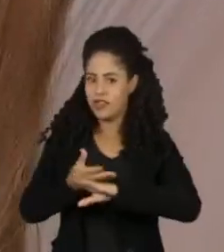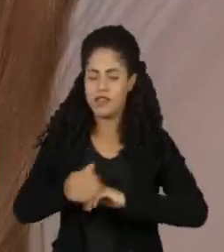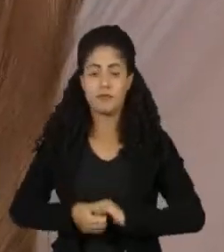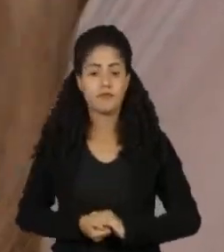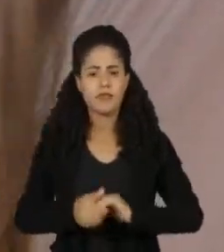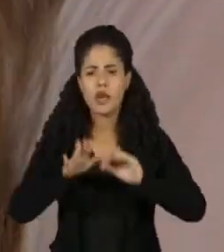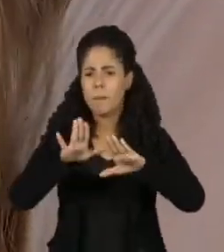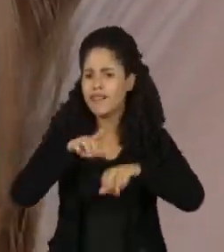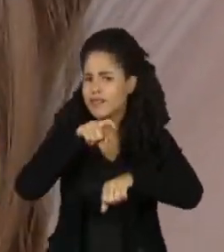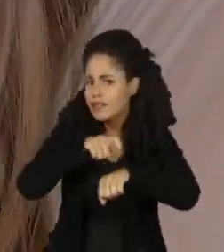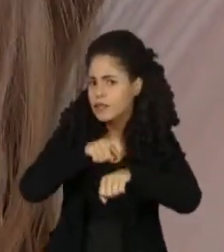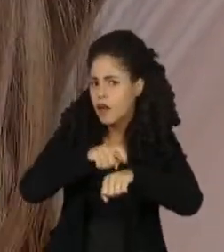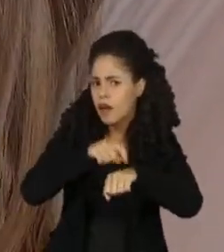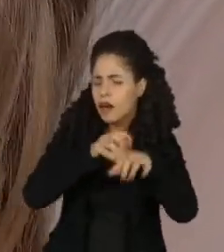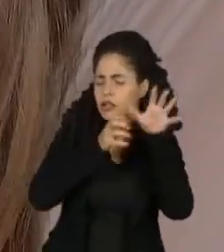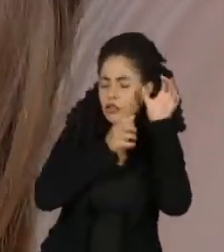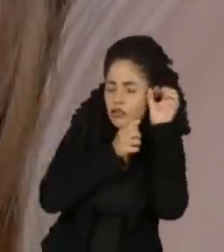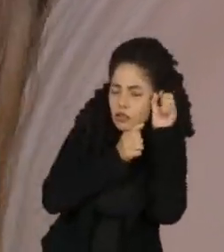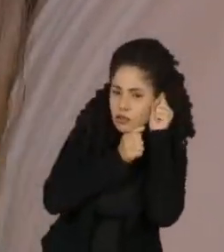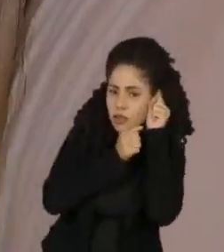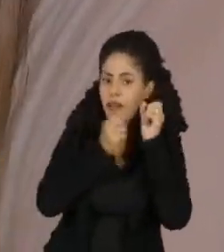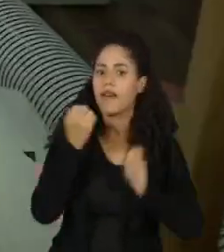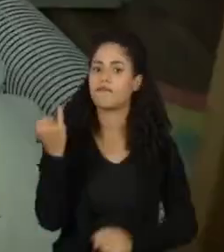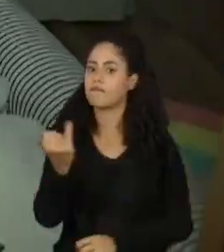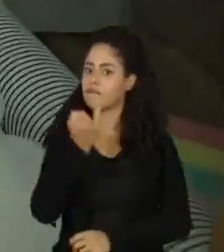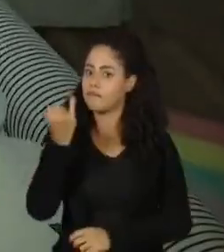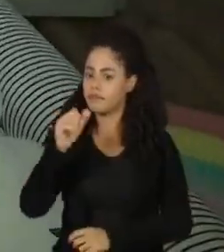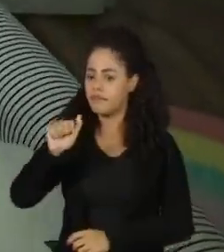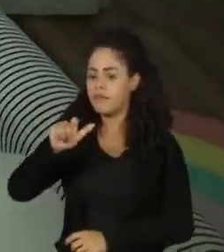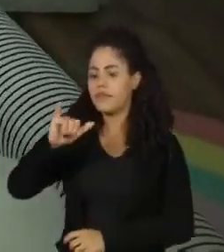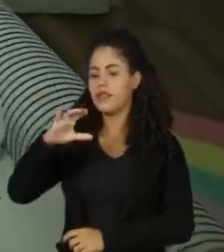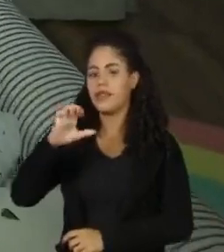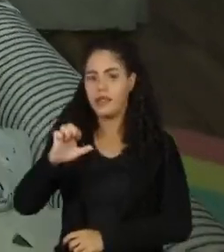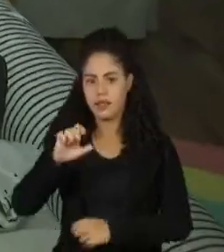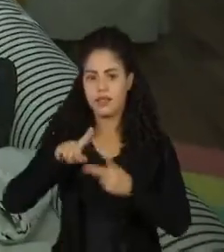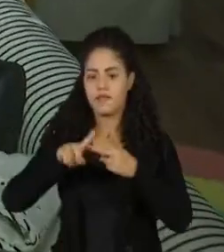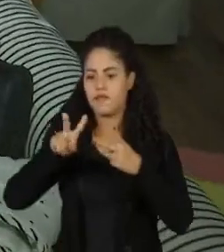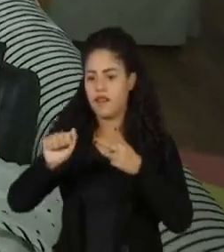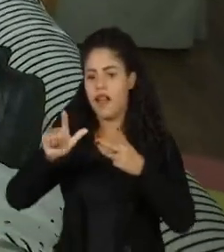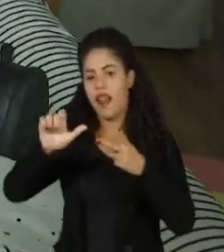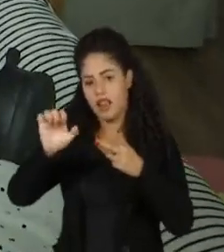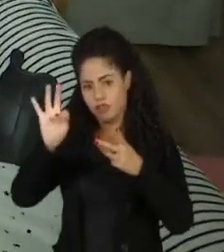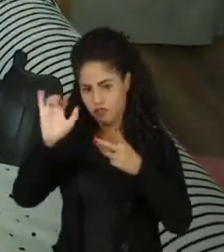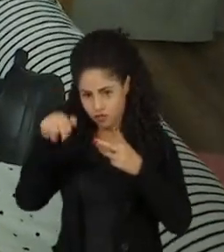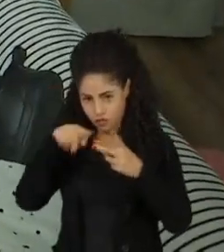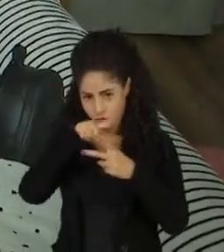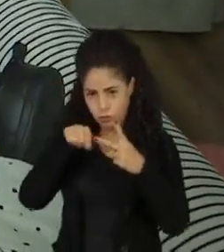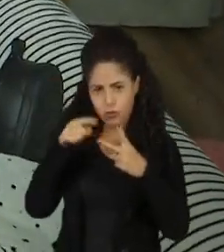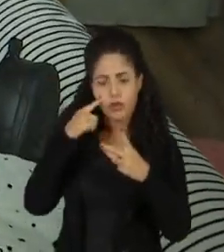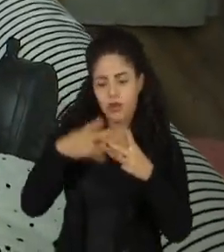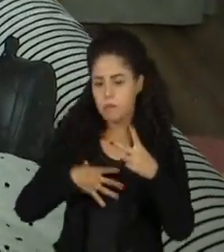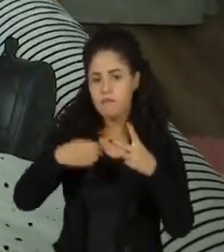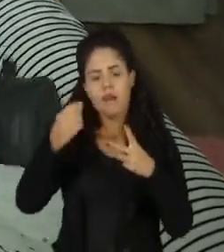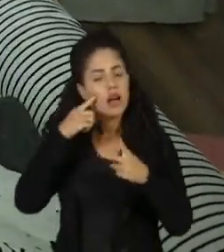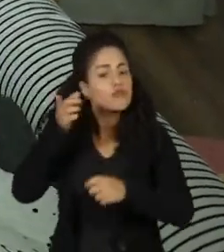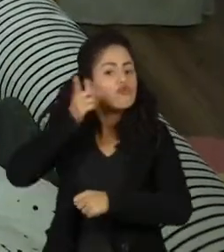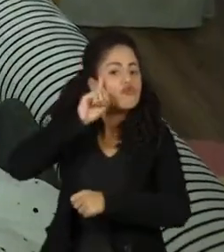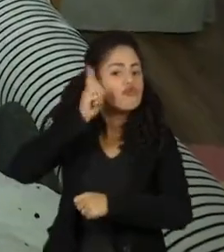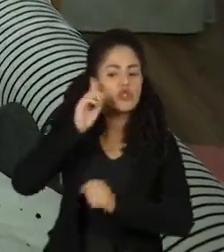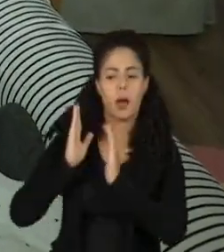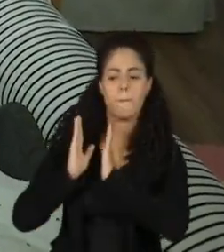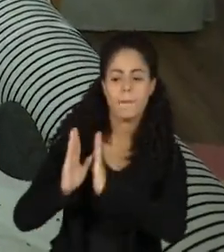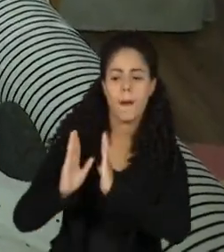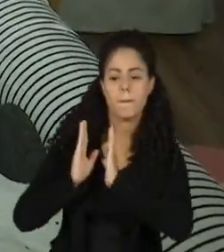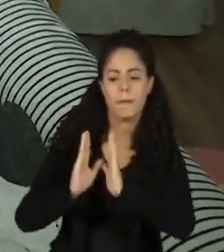Mas a hora de dormir é sagrada. A Alice e Valentim, desde bebês, têm uma rotina criada pelos pais para